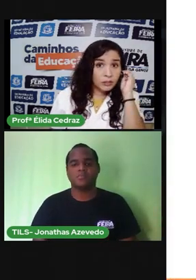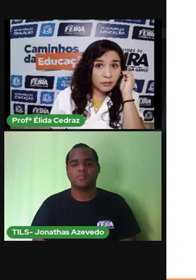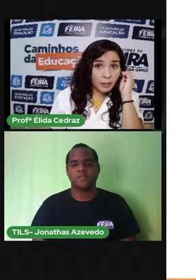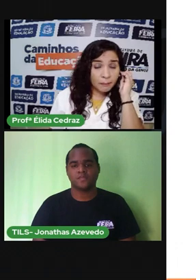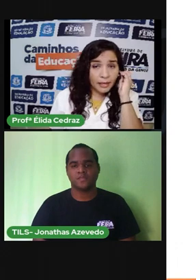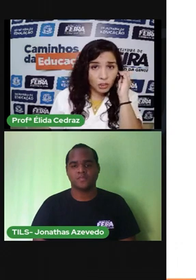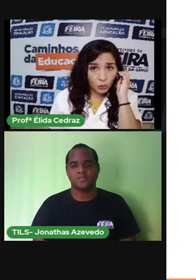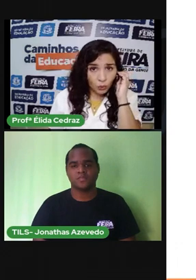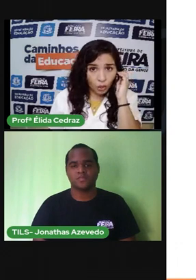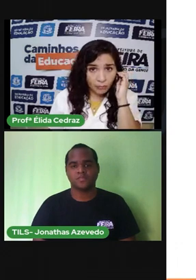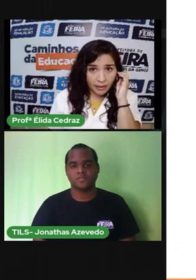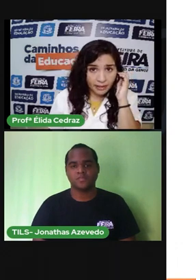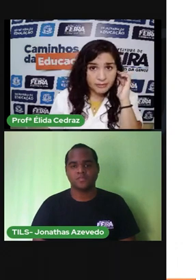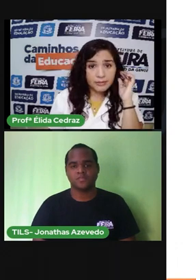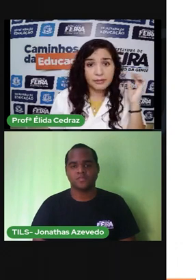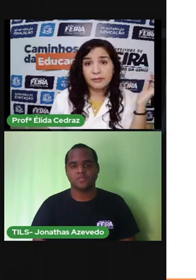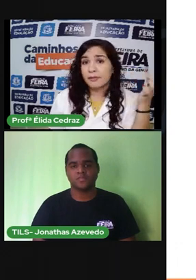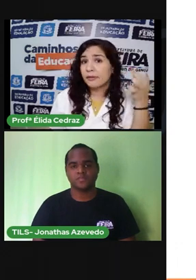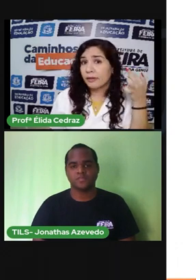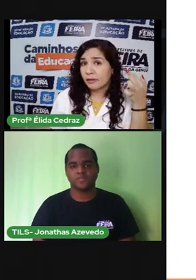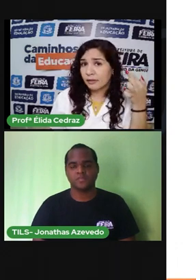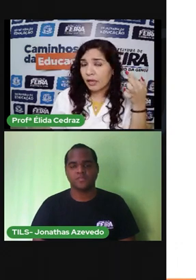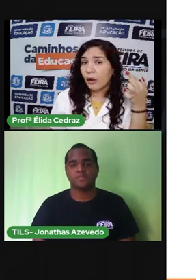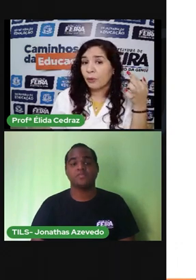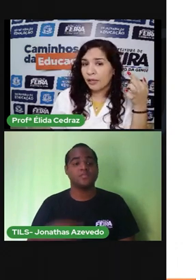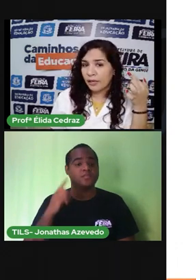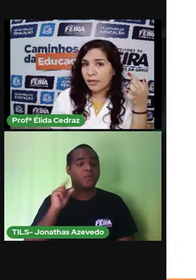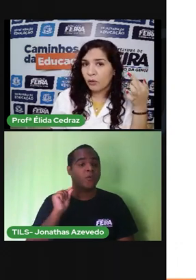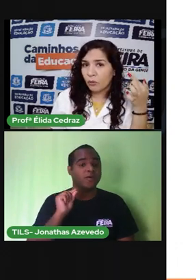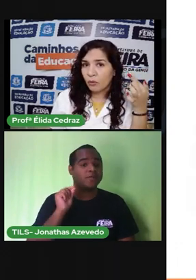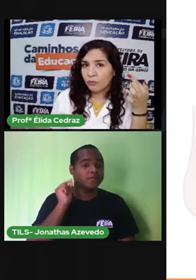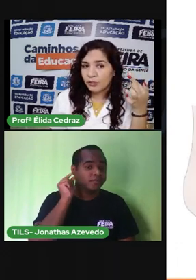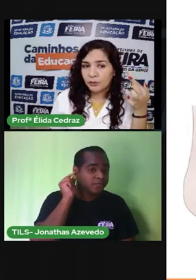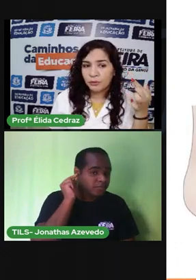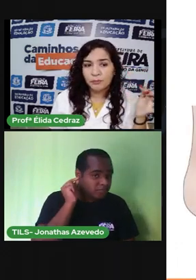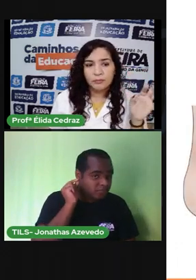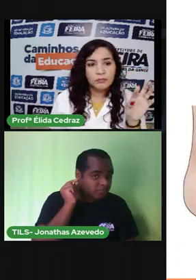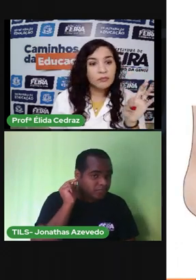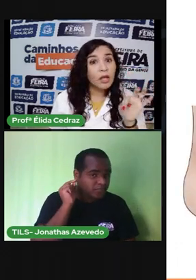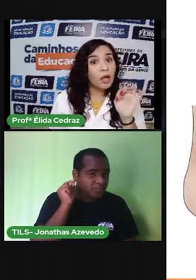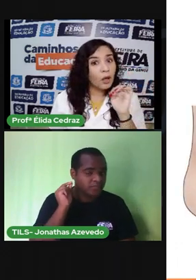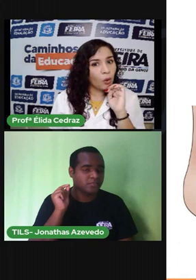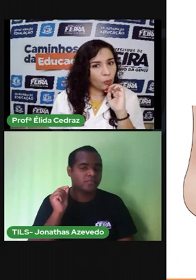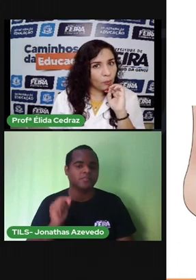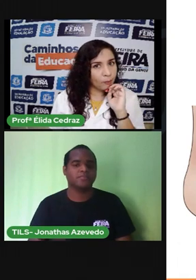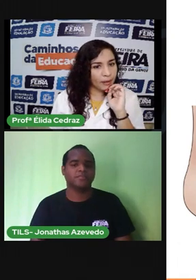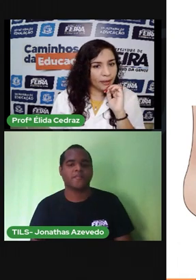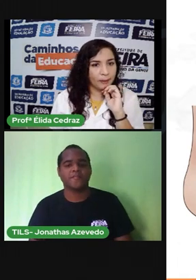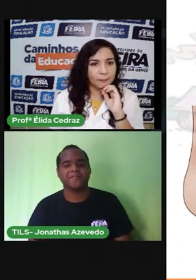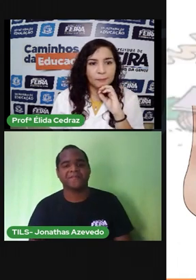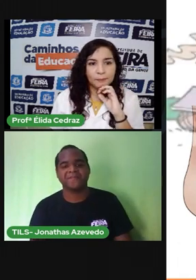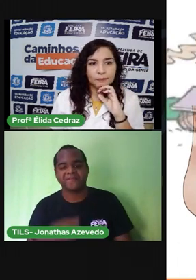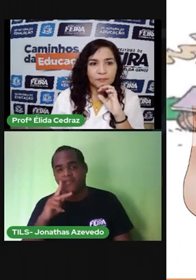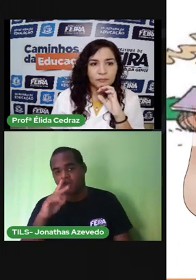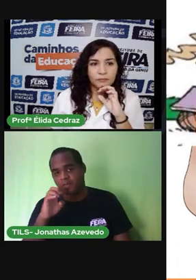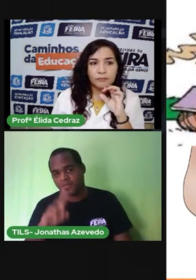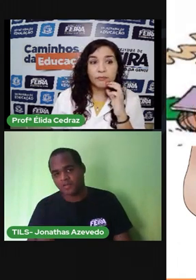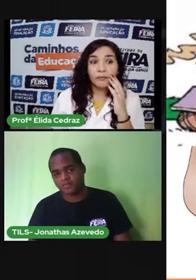que parte do corpo é essa? a orelha ou o ouvido o pé